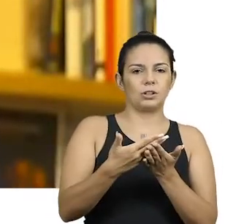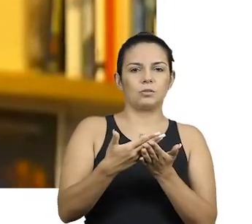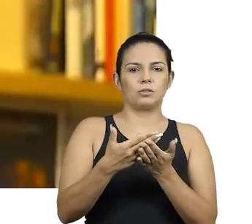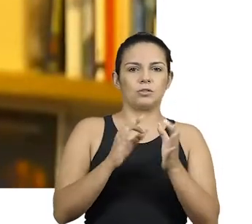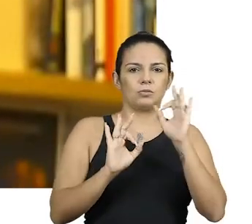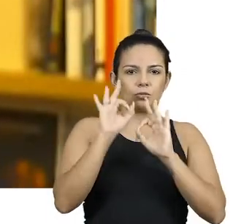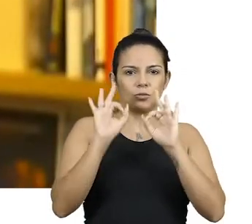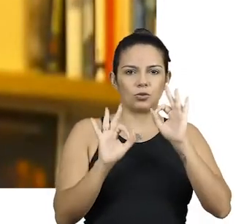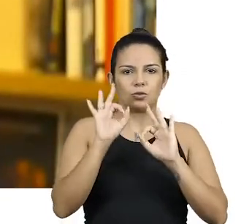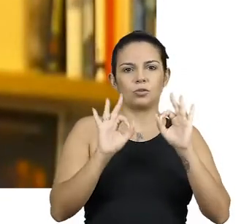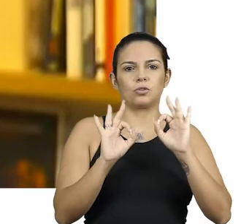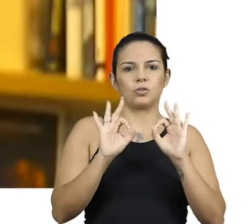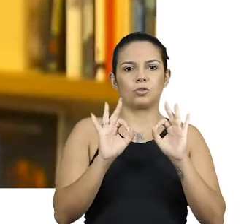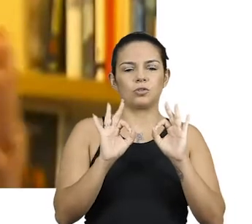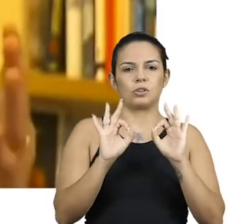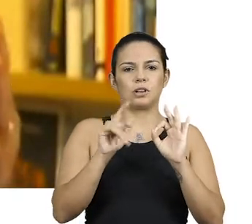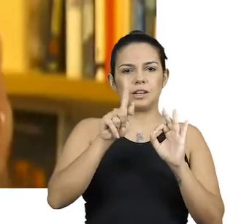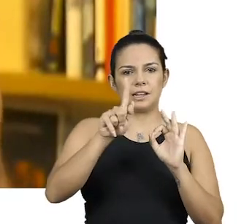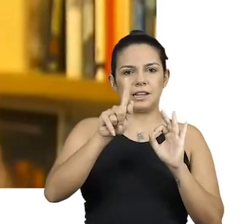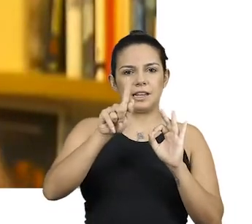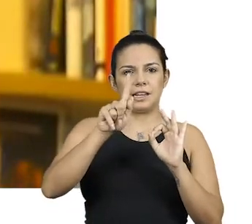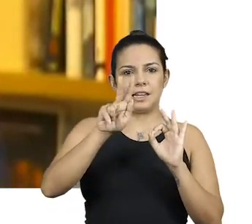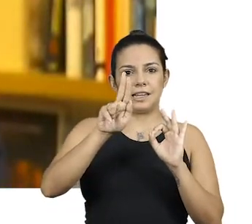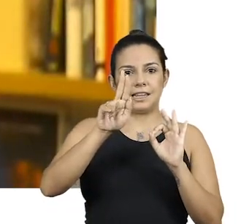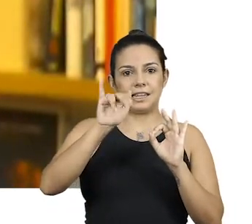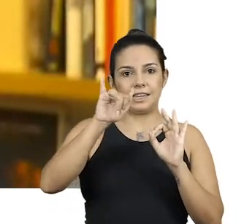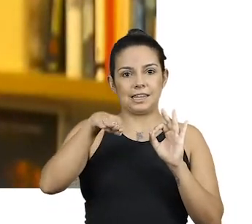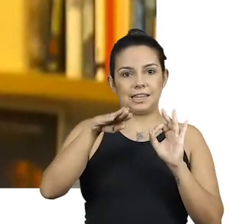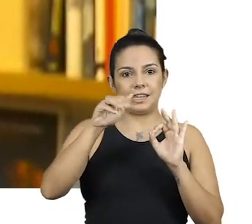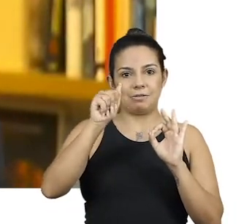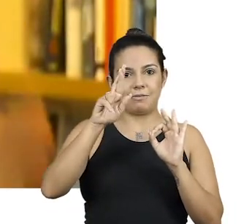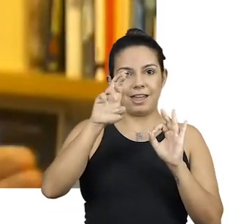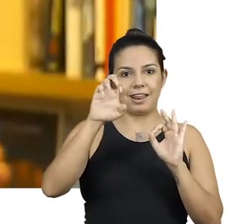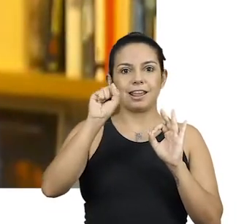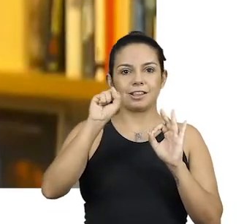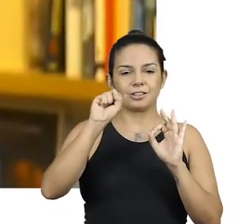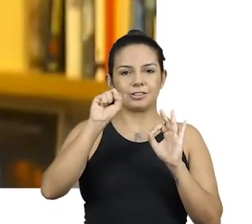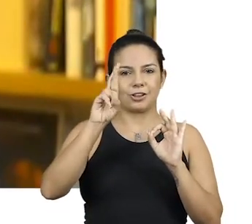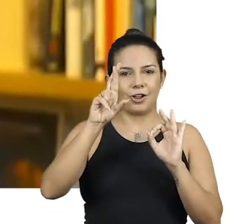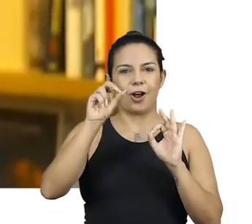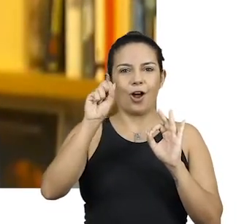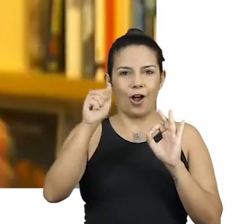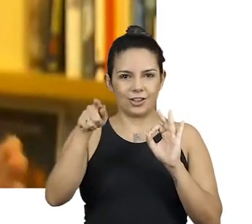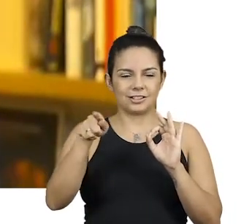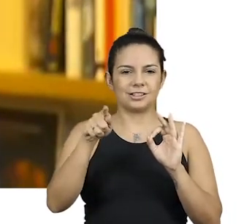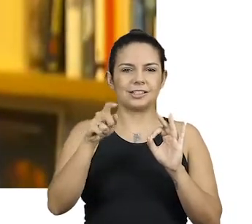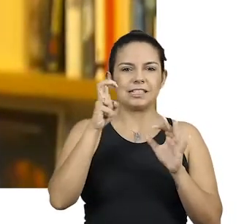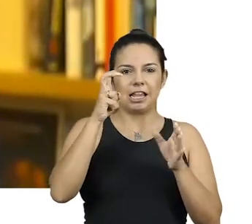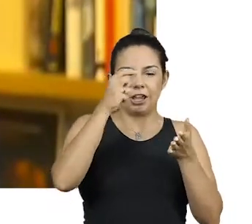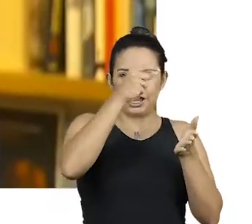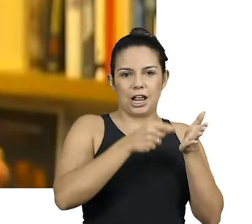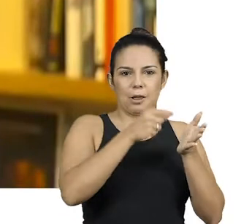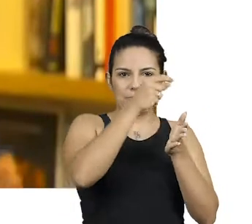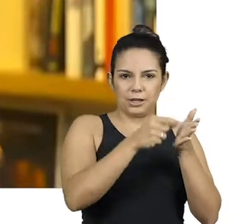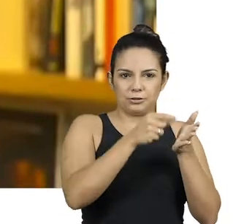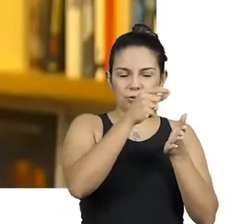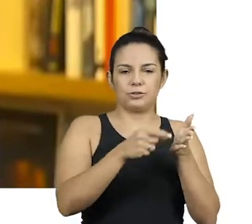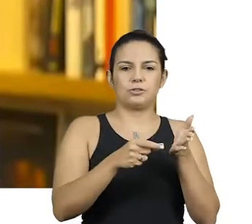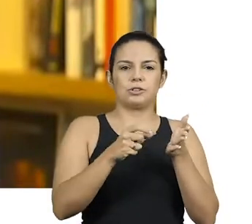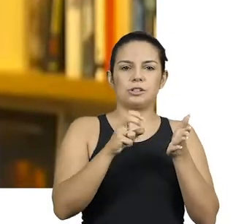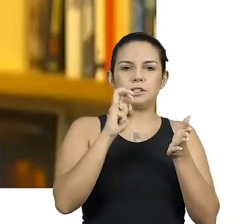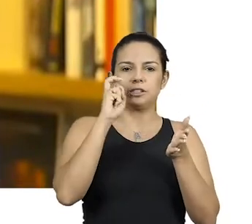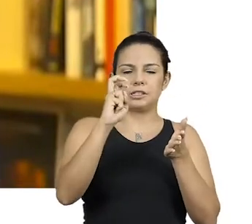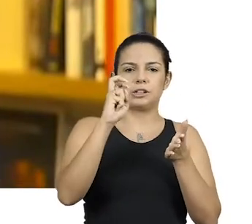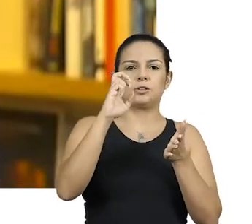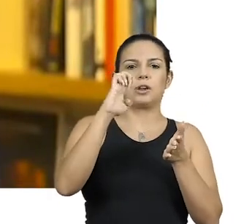projeto sobre o Guimarães Rosa. O Rosa. E deu uma série de cinco capítulos, um episódio, cinco episódios